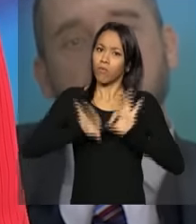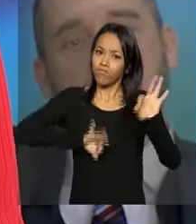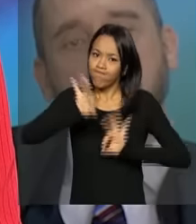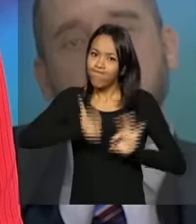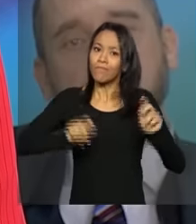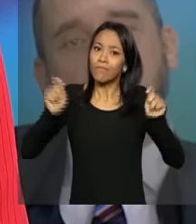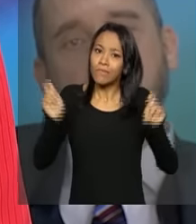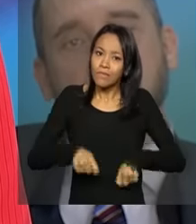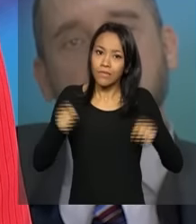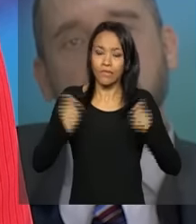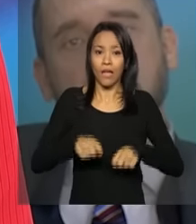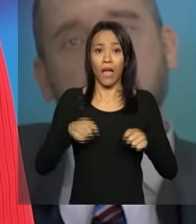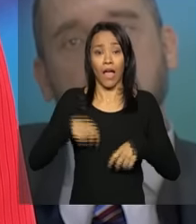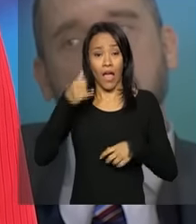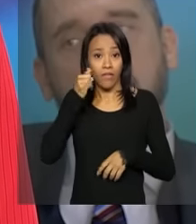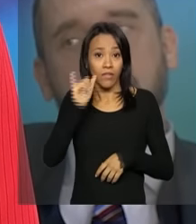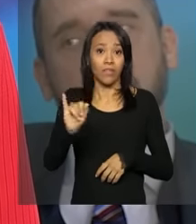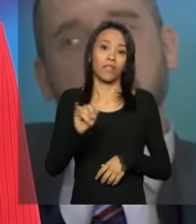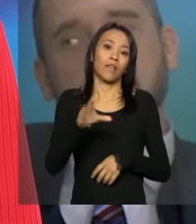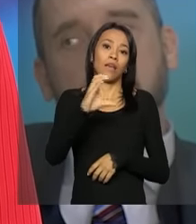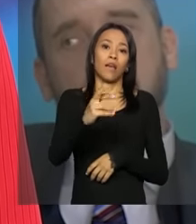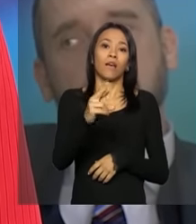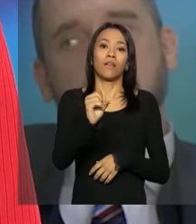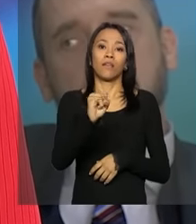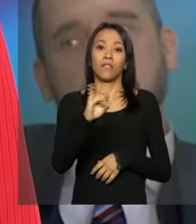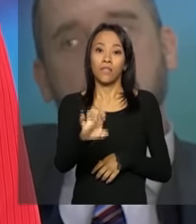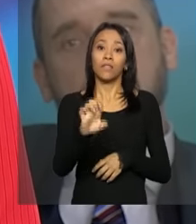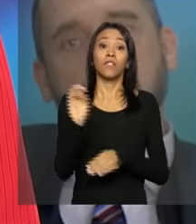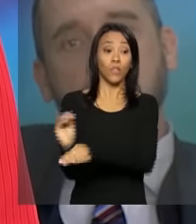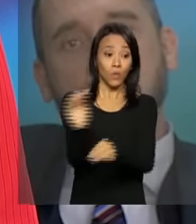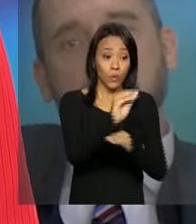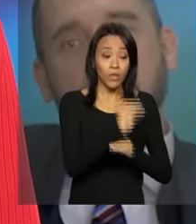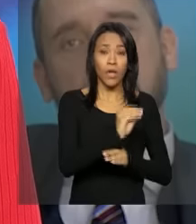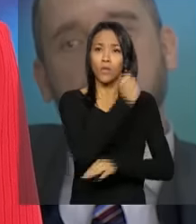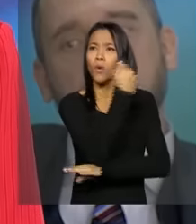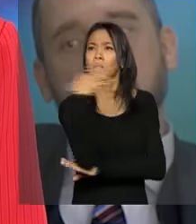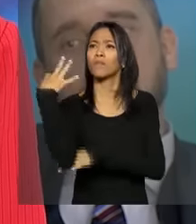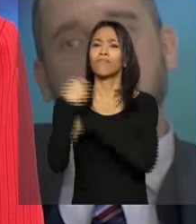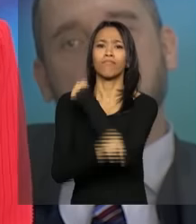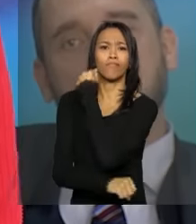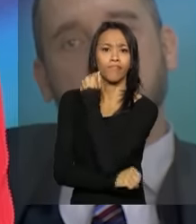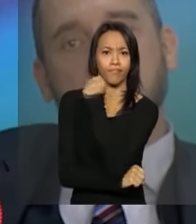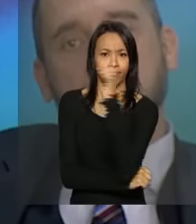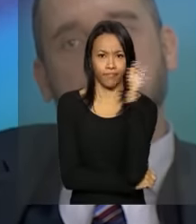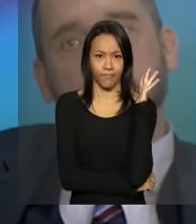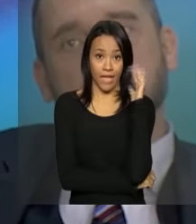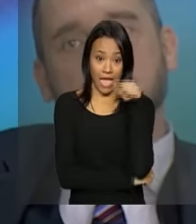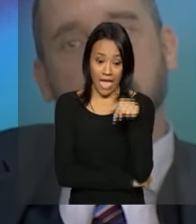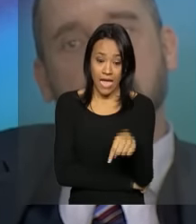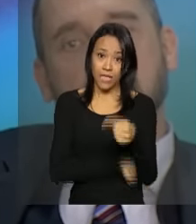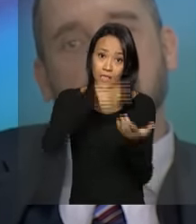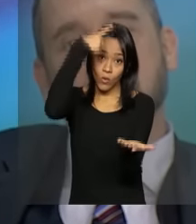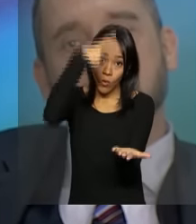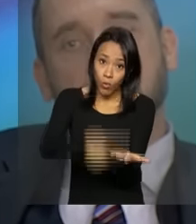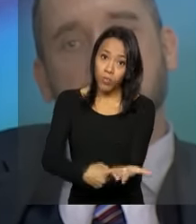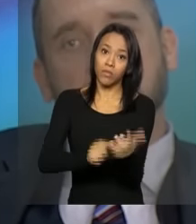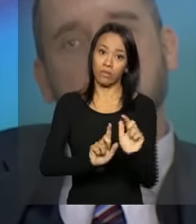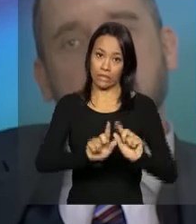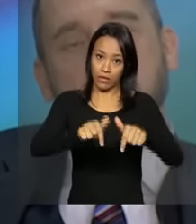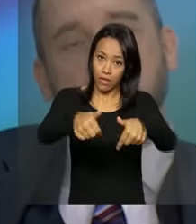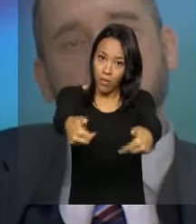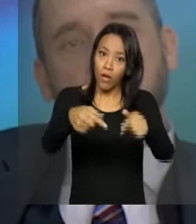de prevenção de crises e preservação do meio ambiente. Esse acordo, ele demonstra que é